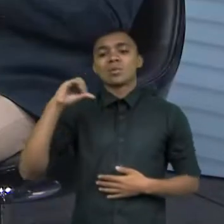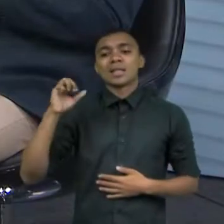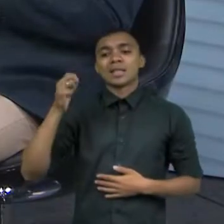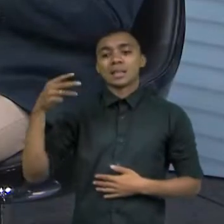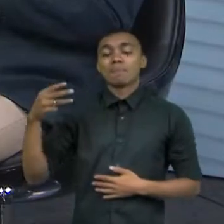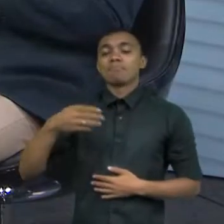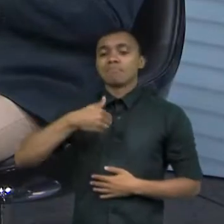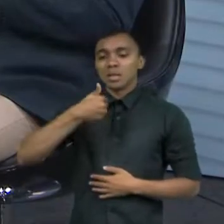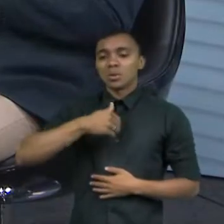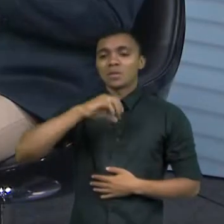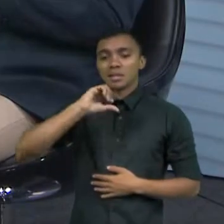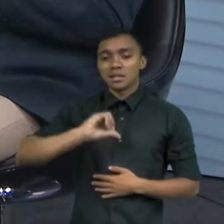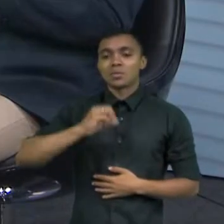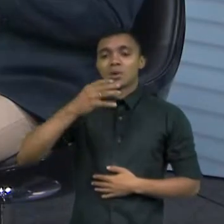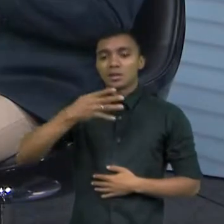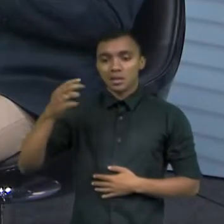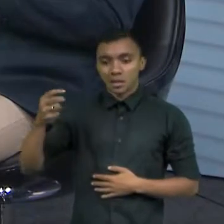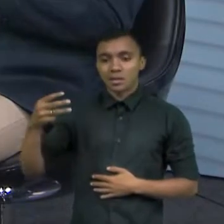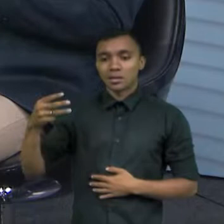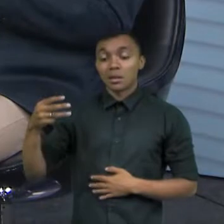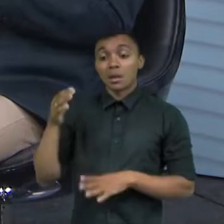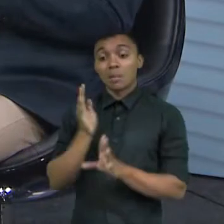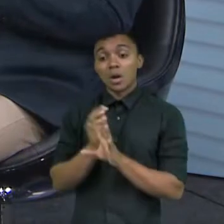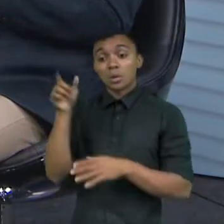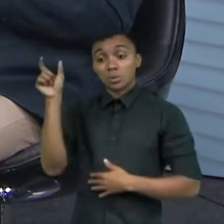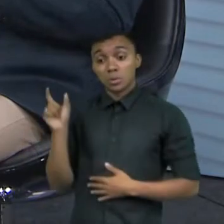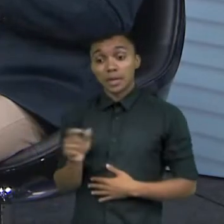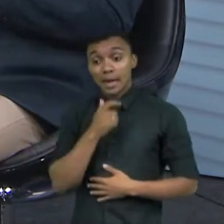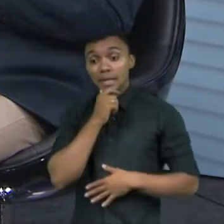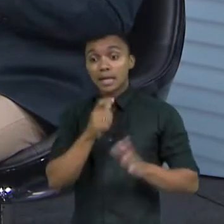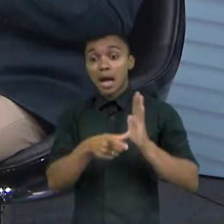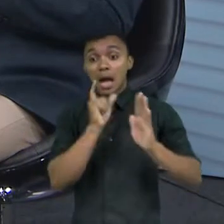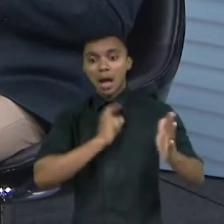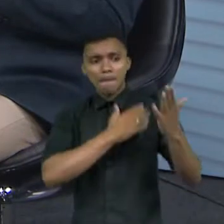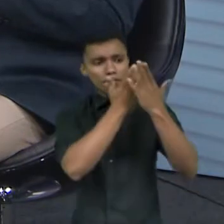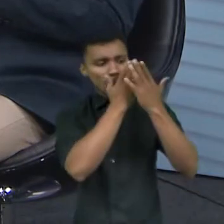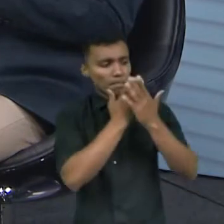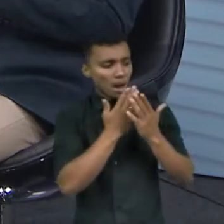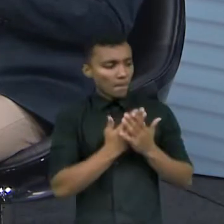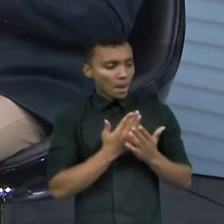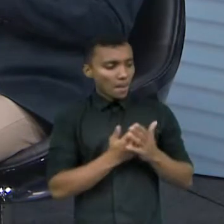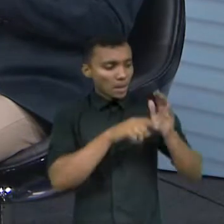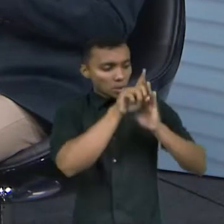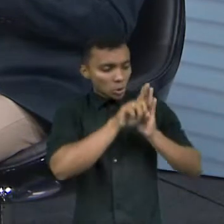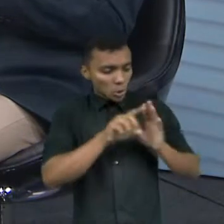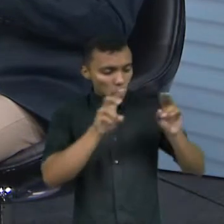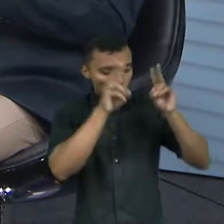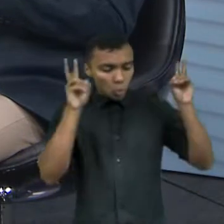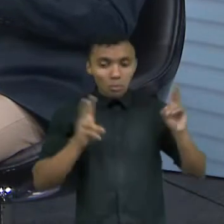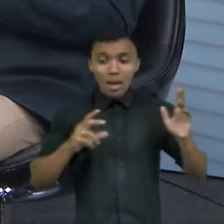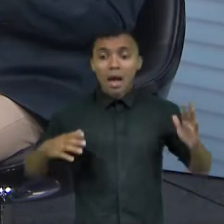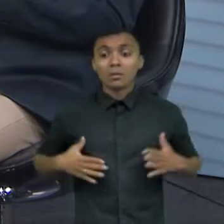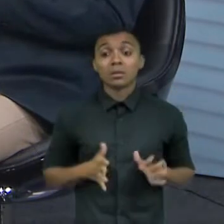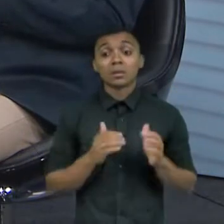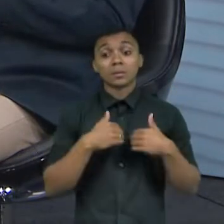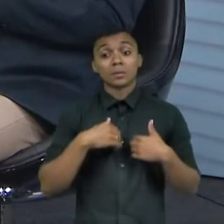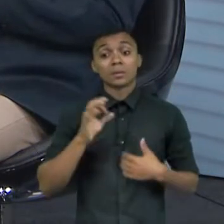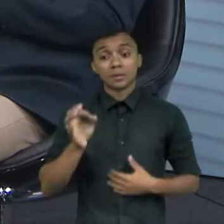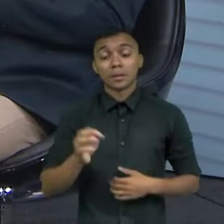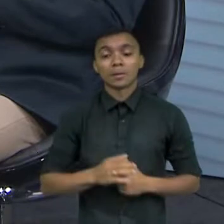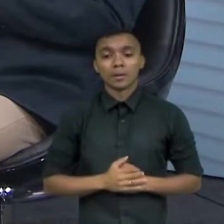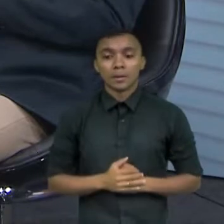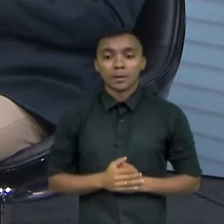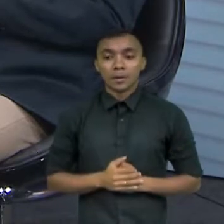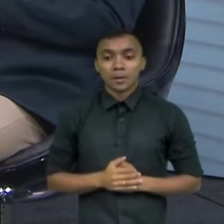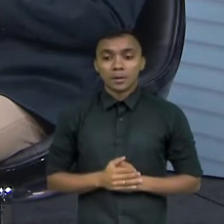Léo o Kahnar ele fez um estudo contextualizou o autismo o transtorno com certeza